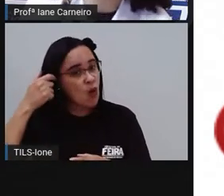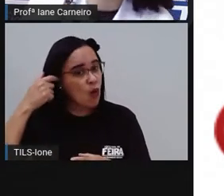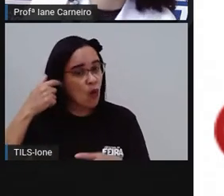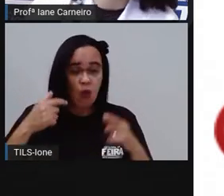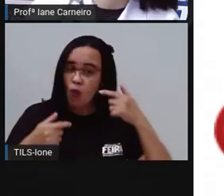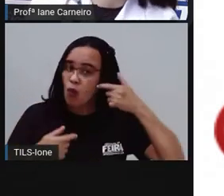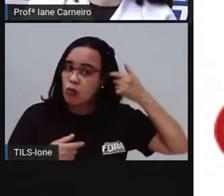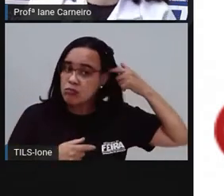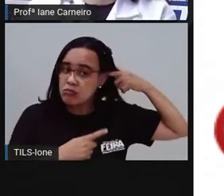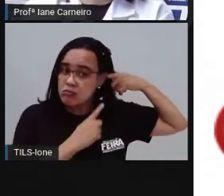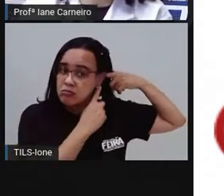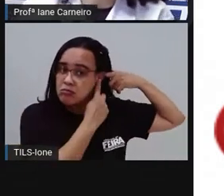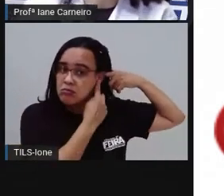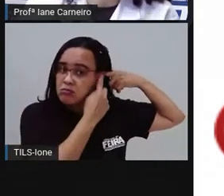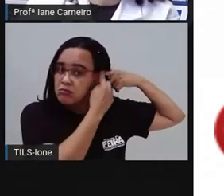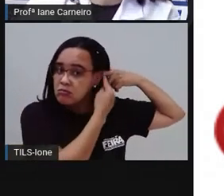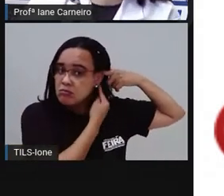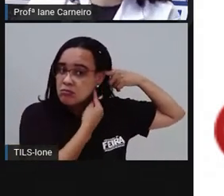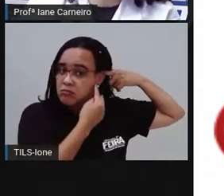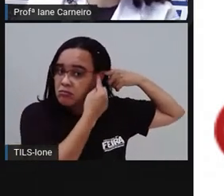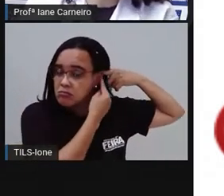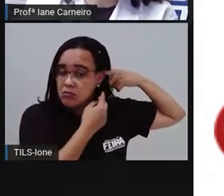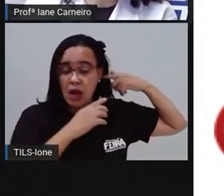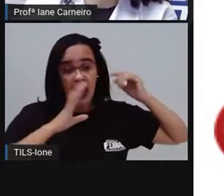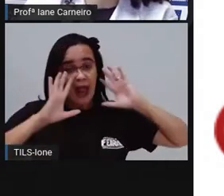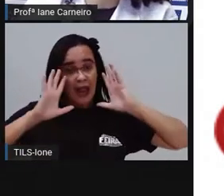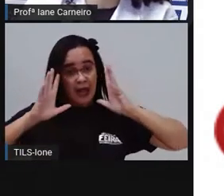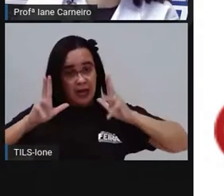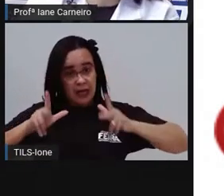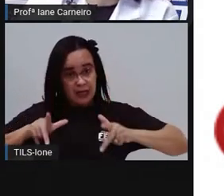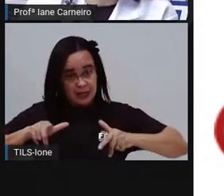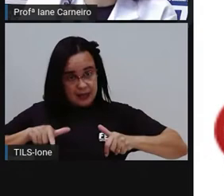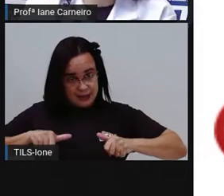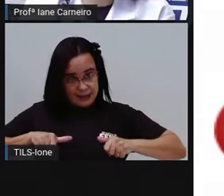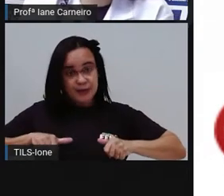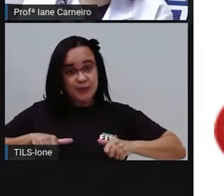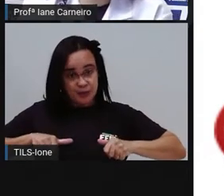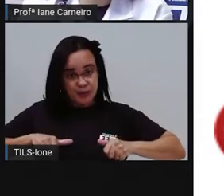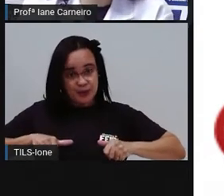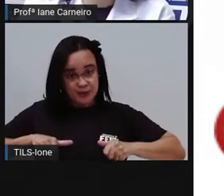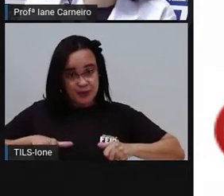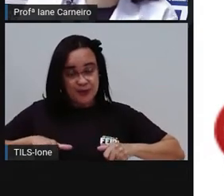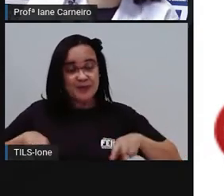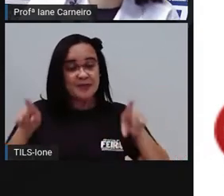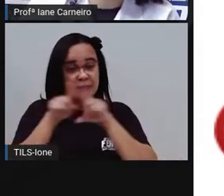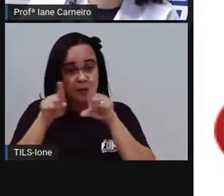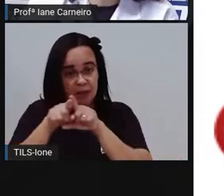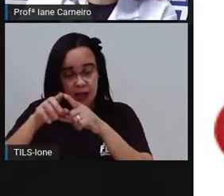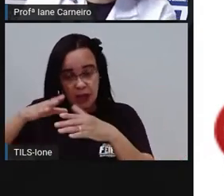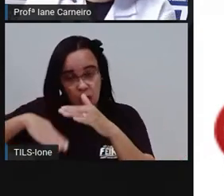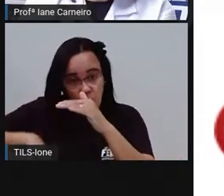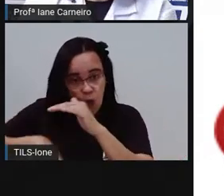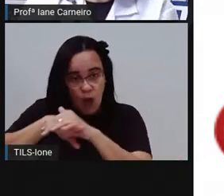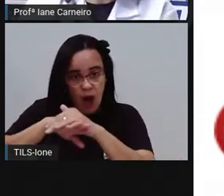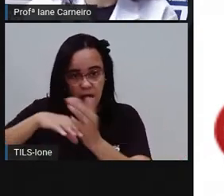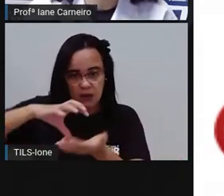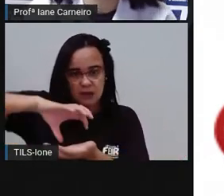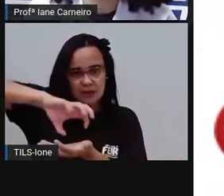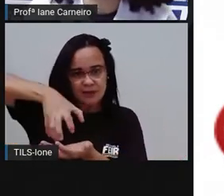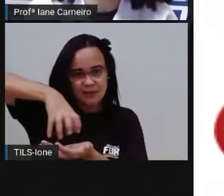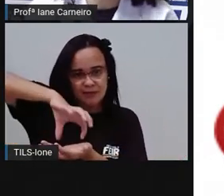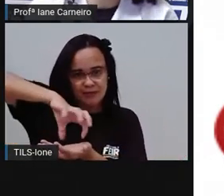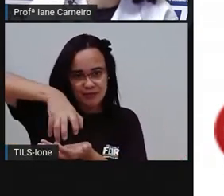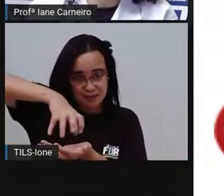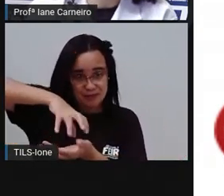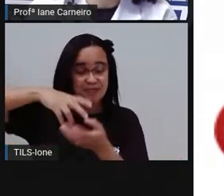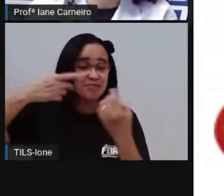fazem essa limpeza. Então lembrar sempre de guardar, ó, em potinho fechado o cotonete, tá bom? Não sei se